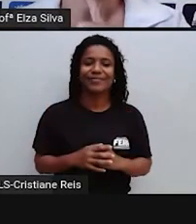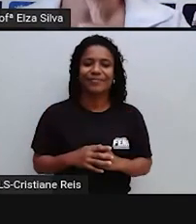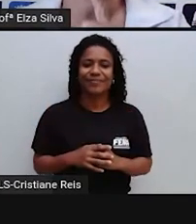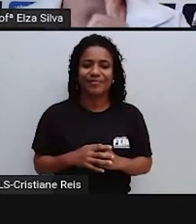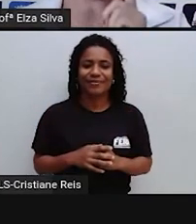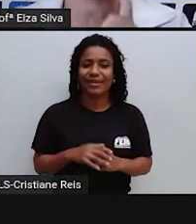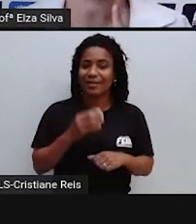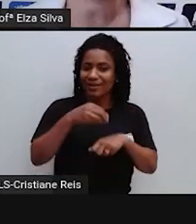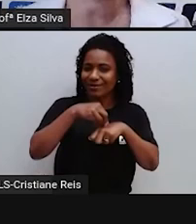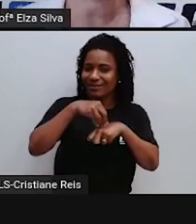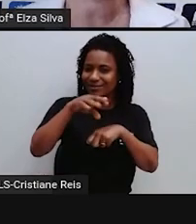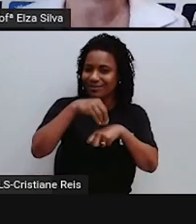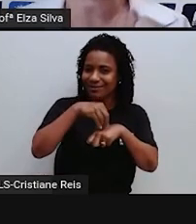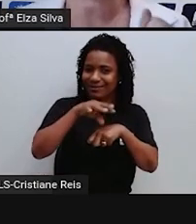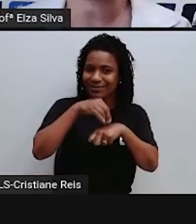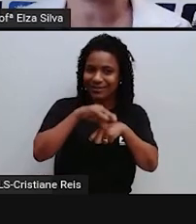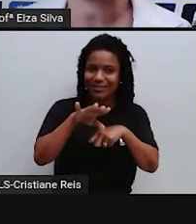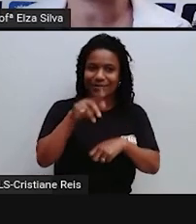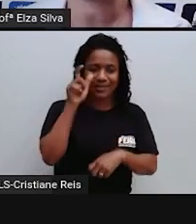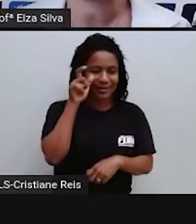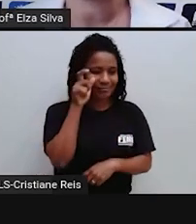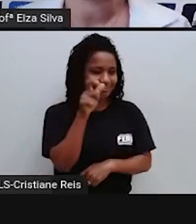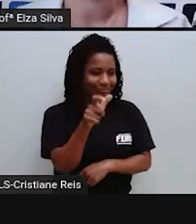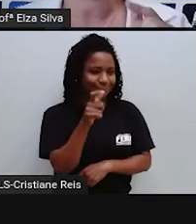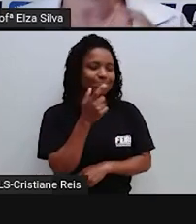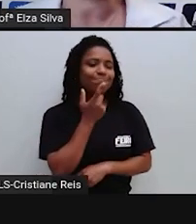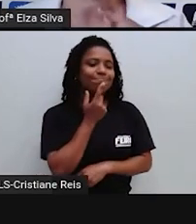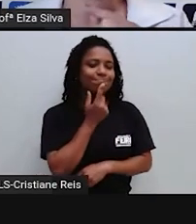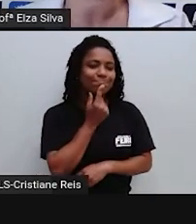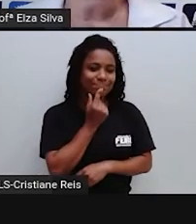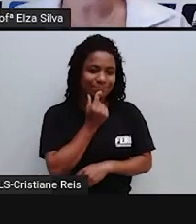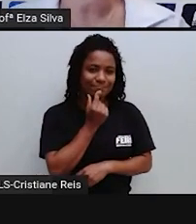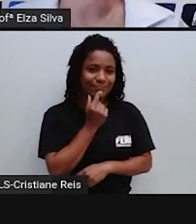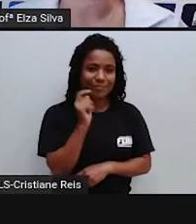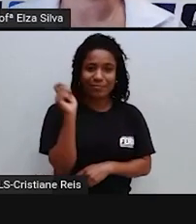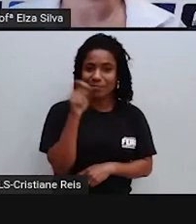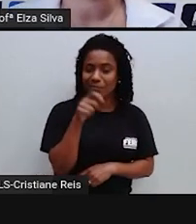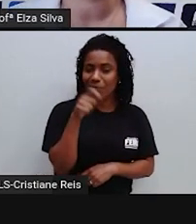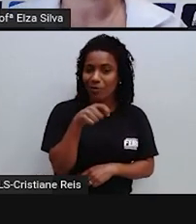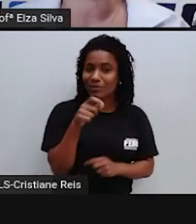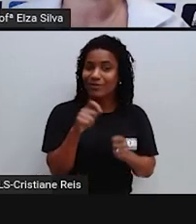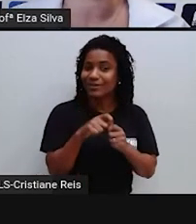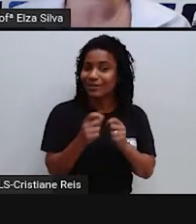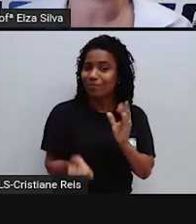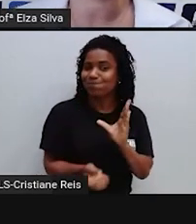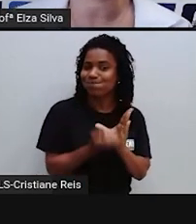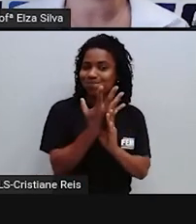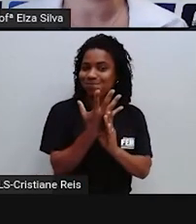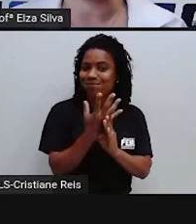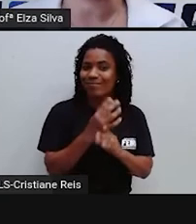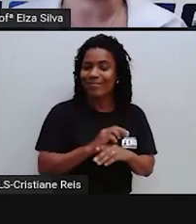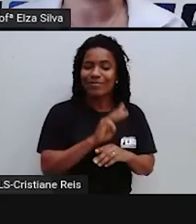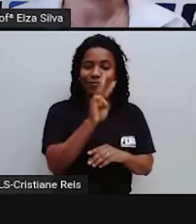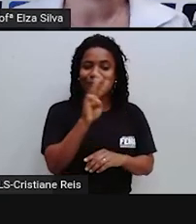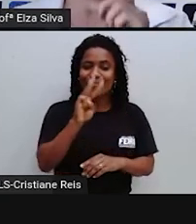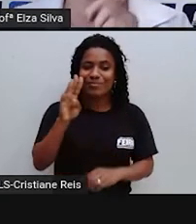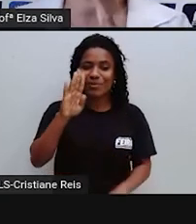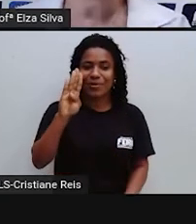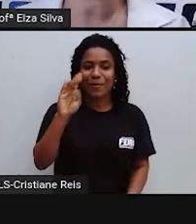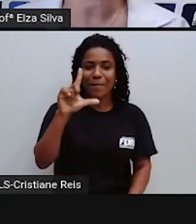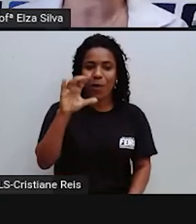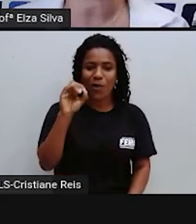Deixo aqui mais uma dica Bem interessante Que tal Criar um blog da turma E publicar Todos os relatos